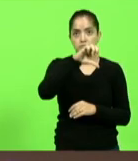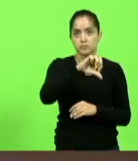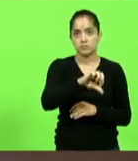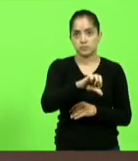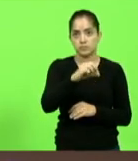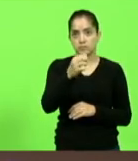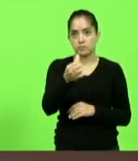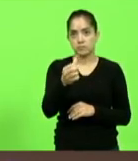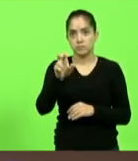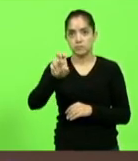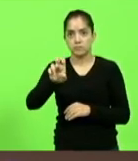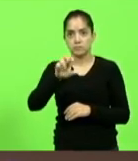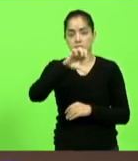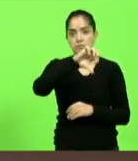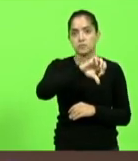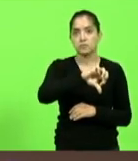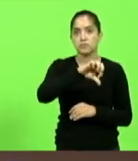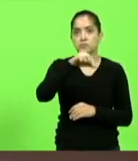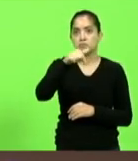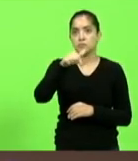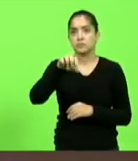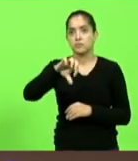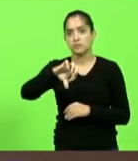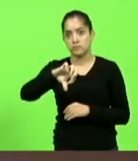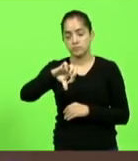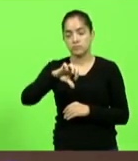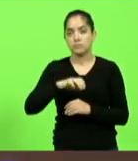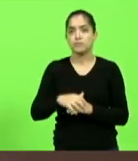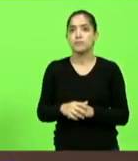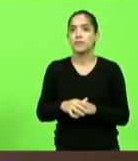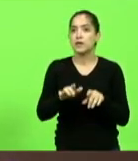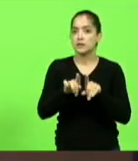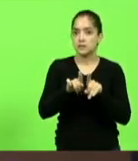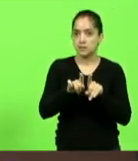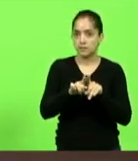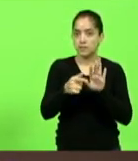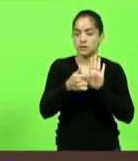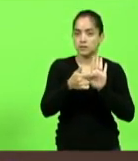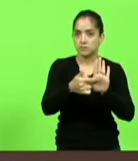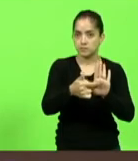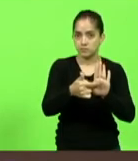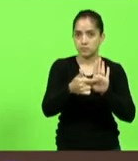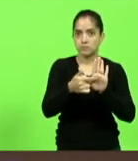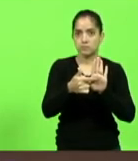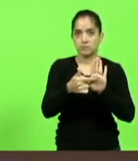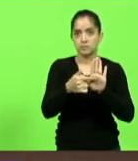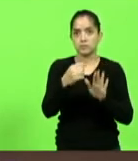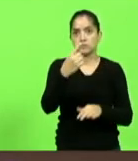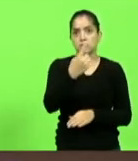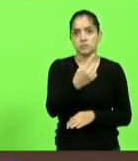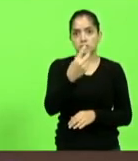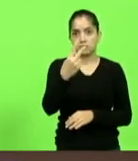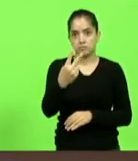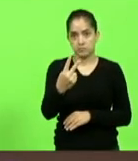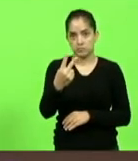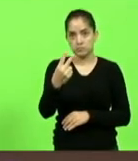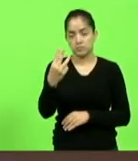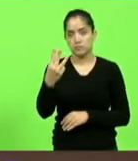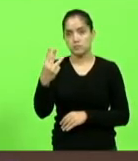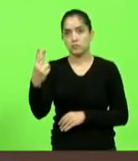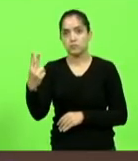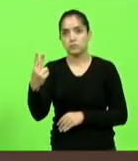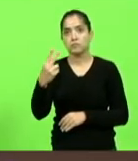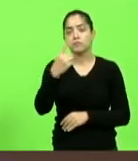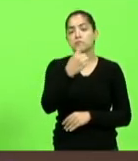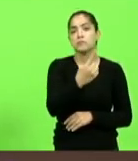965 a 979 e também as indicações de números 1.232 a